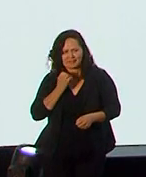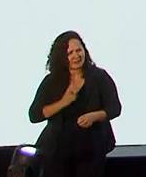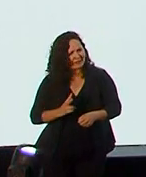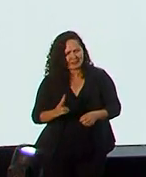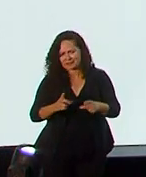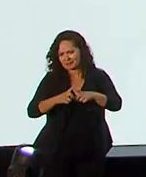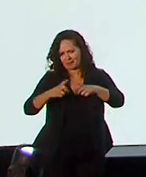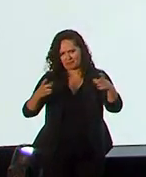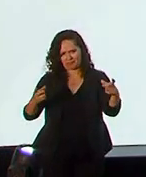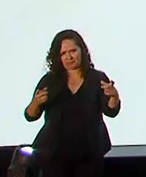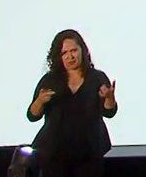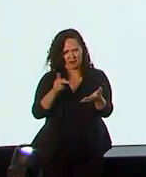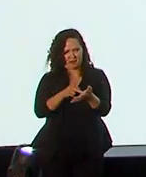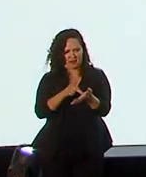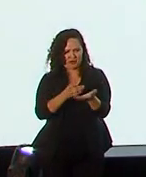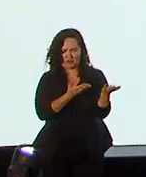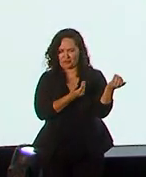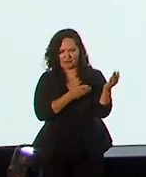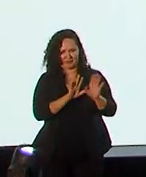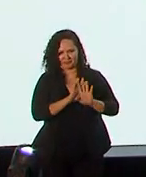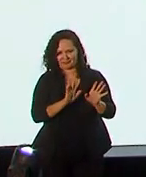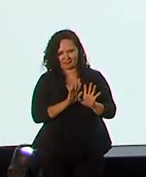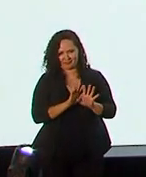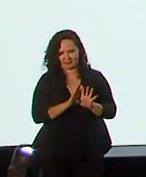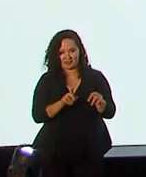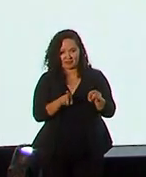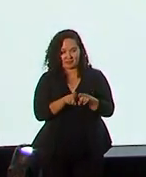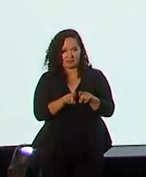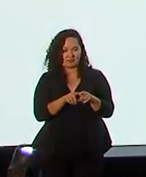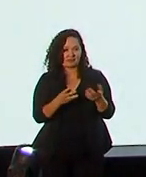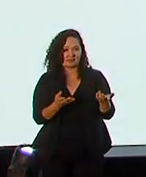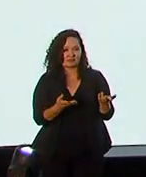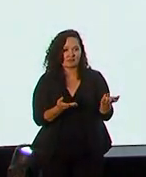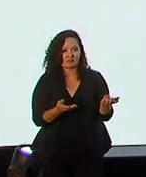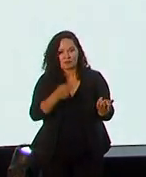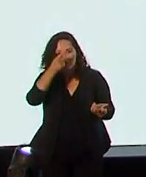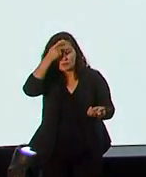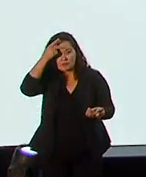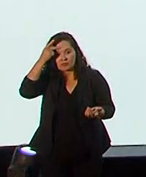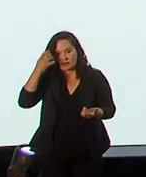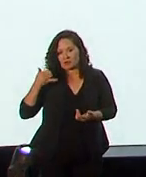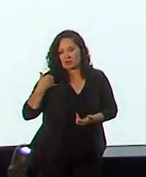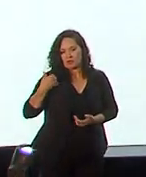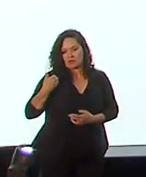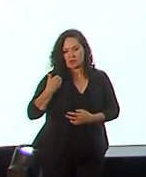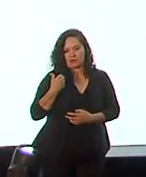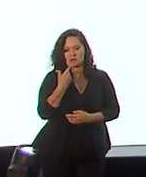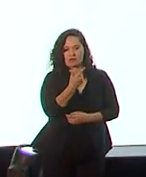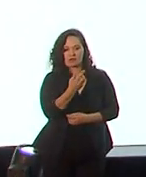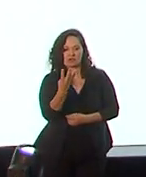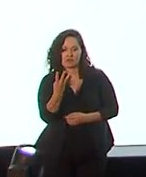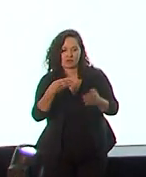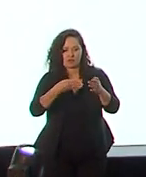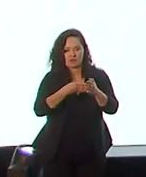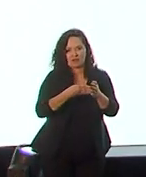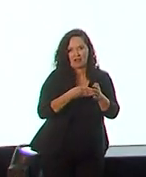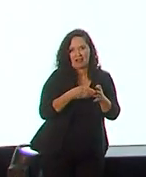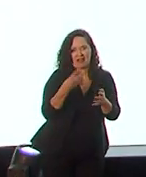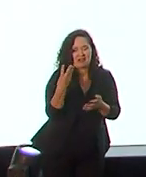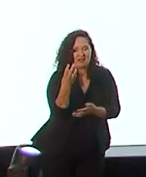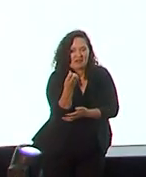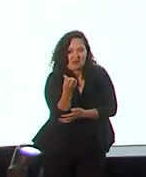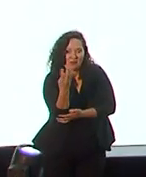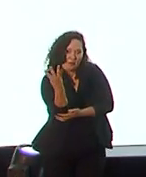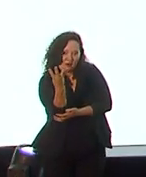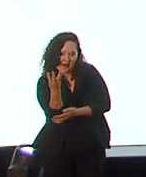E essa não realidade só para os adolescentes, para as pessoas de 24 a 34 anos também está subindo, e